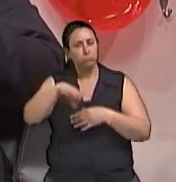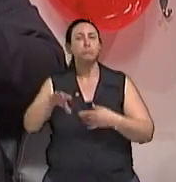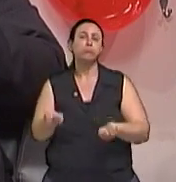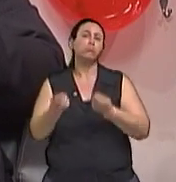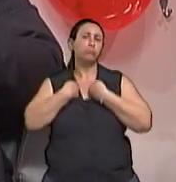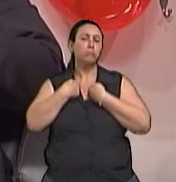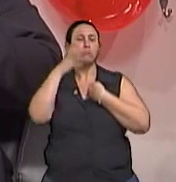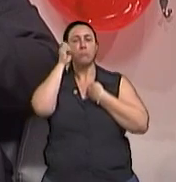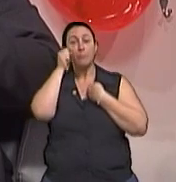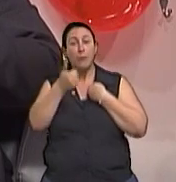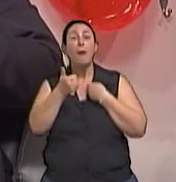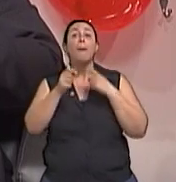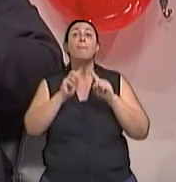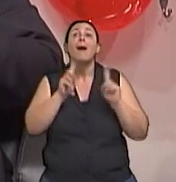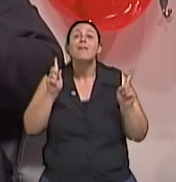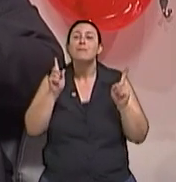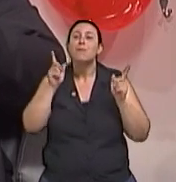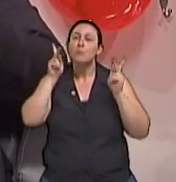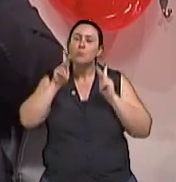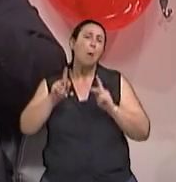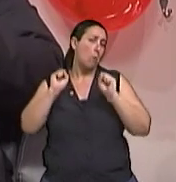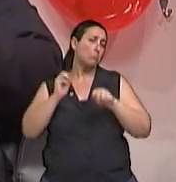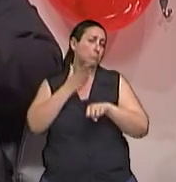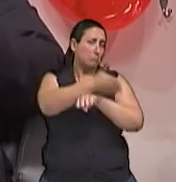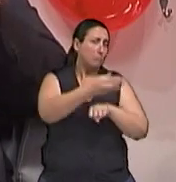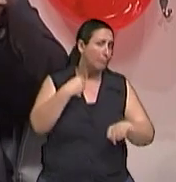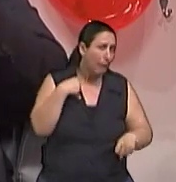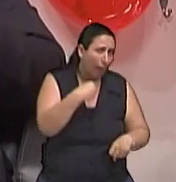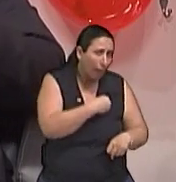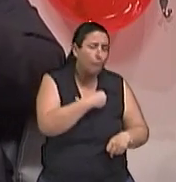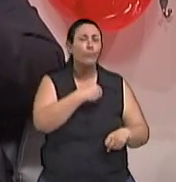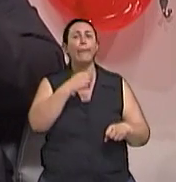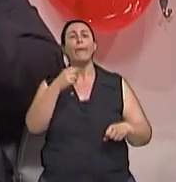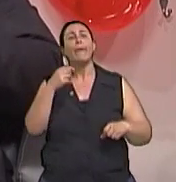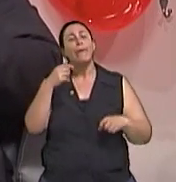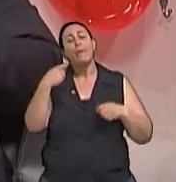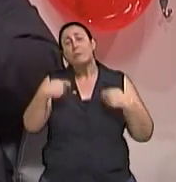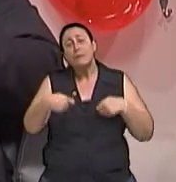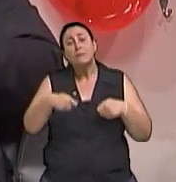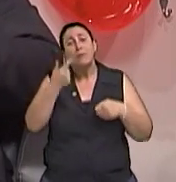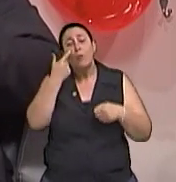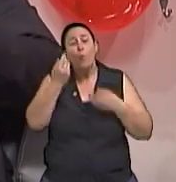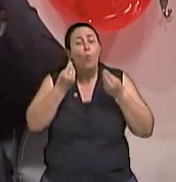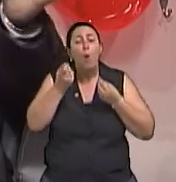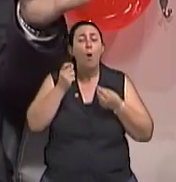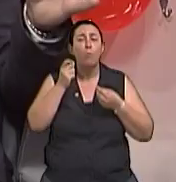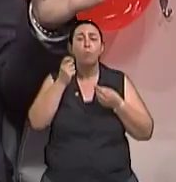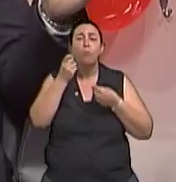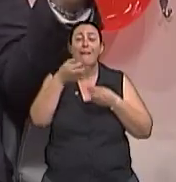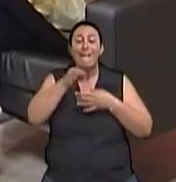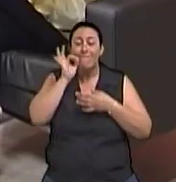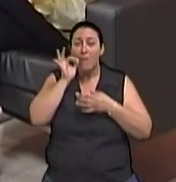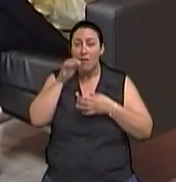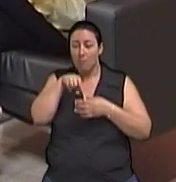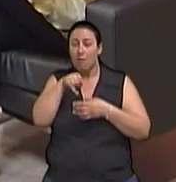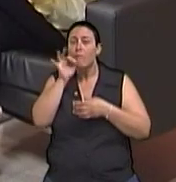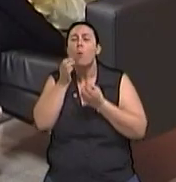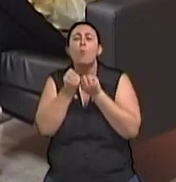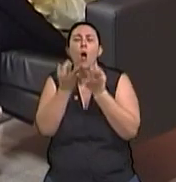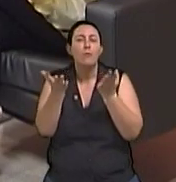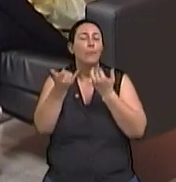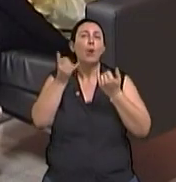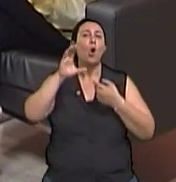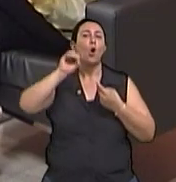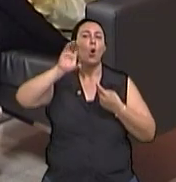qualquer dúvida, a pessoa pode consultar o seu médico ou até mesmo na internet e ver qual é a quantidade de cafeína que cada uma dessas bebidas tem, incluindo Coca